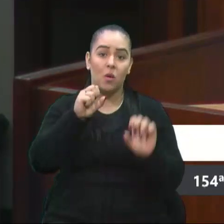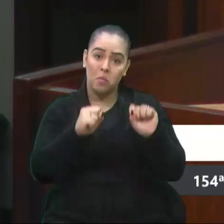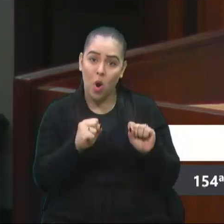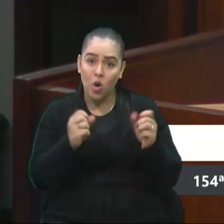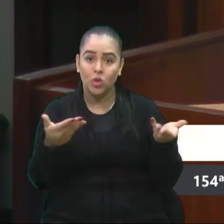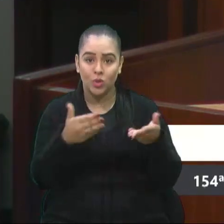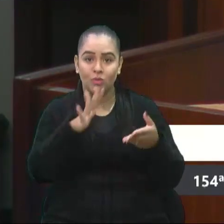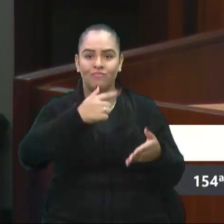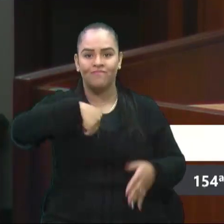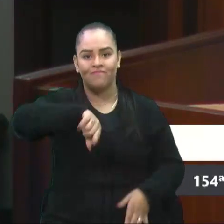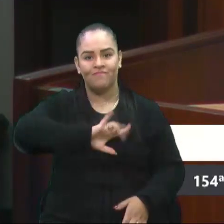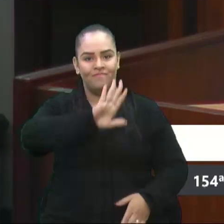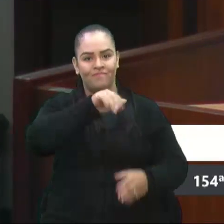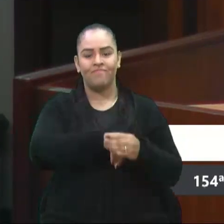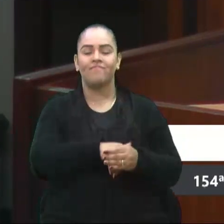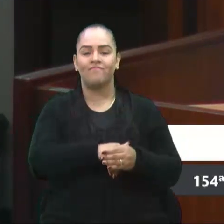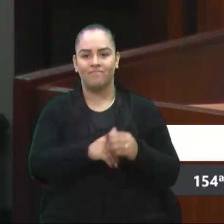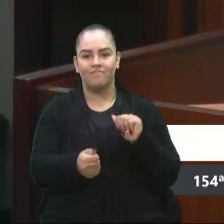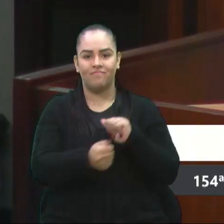hoje, também como o da senhora.